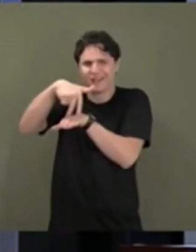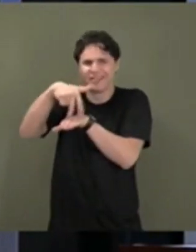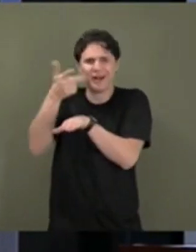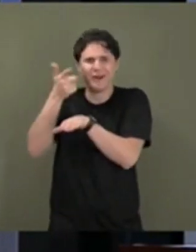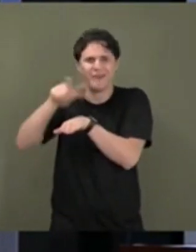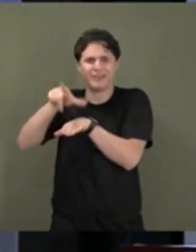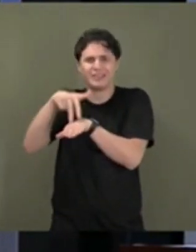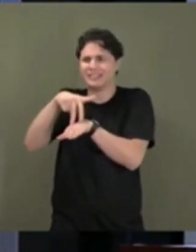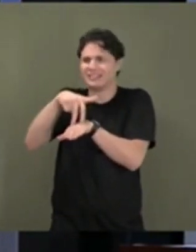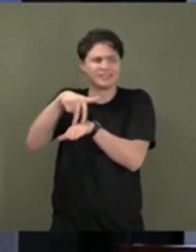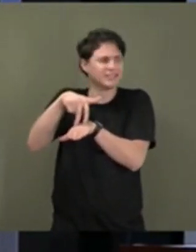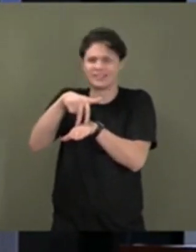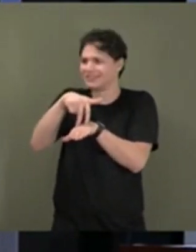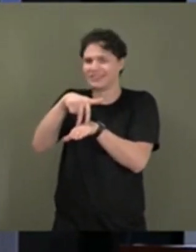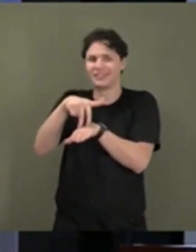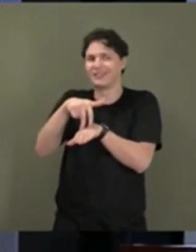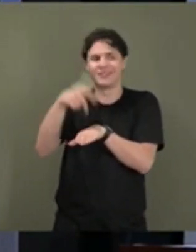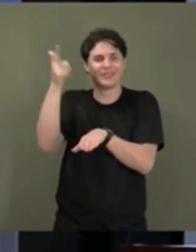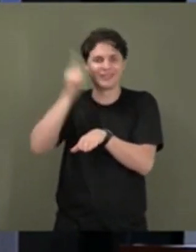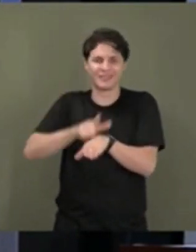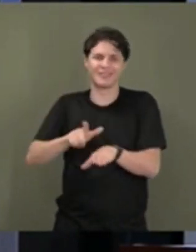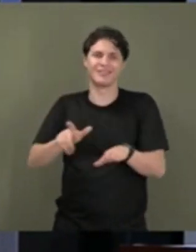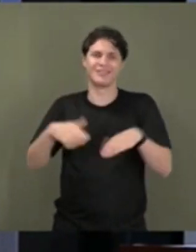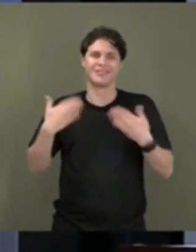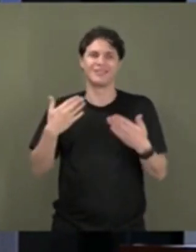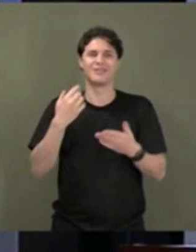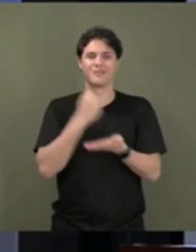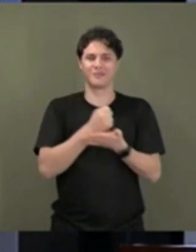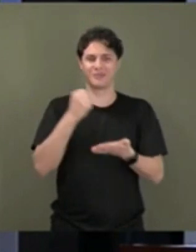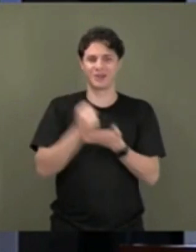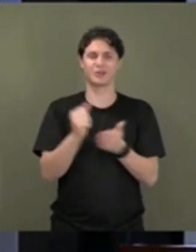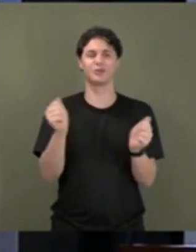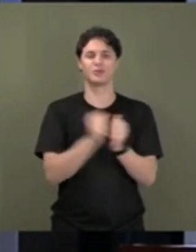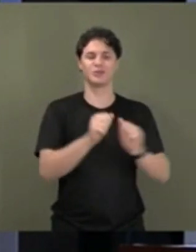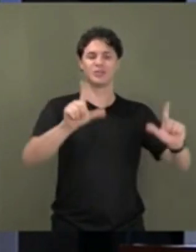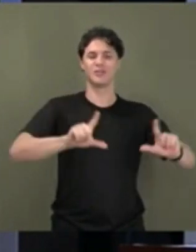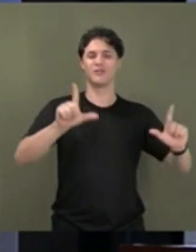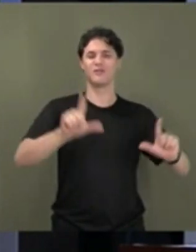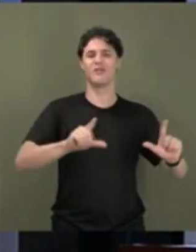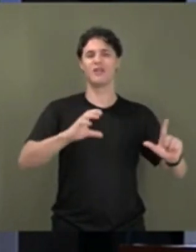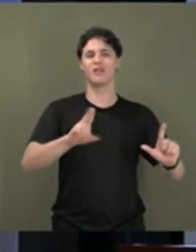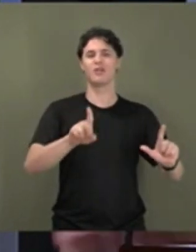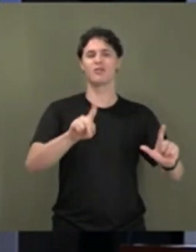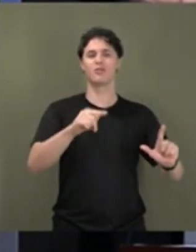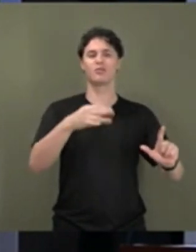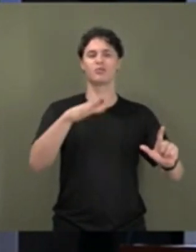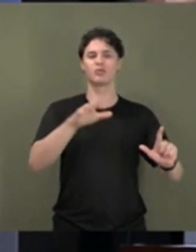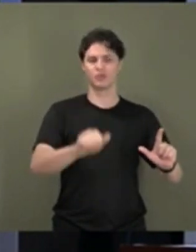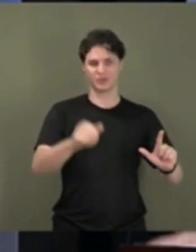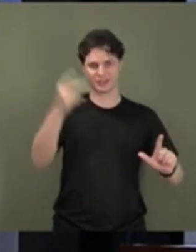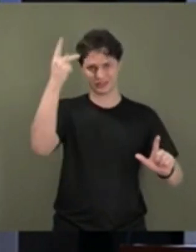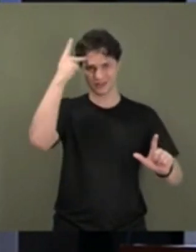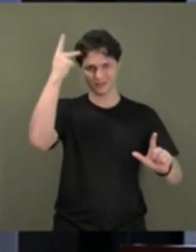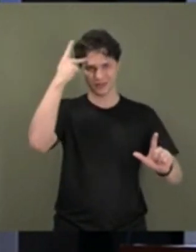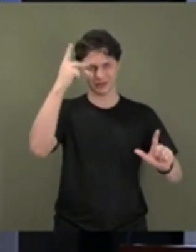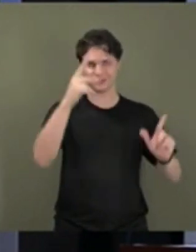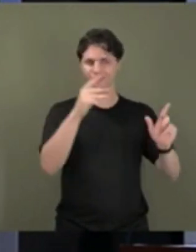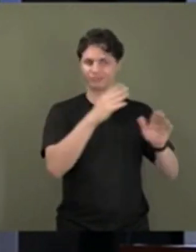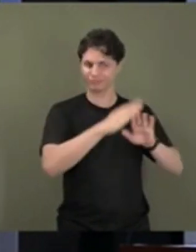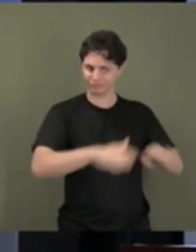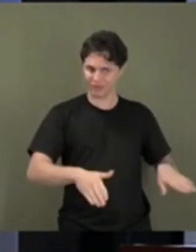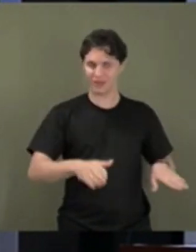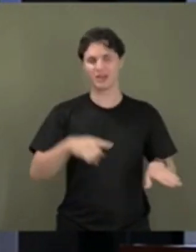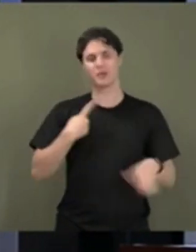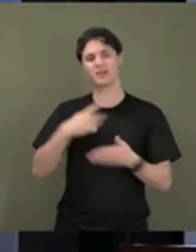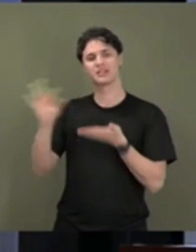eu não dei continuidade ao nosso contrato com a TV Cultura, de São Paulo, e assinei um